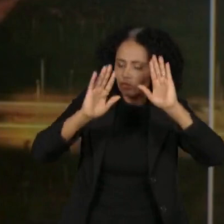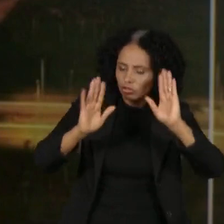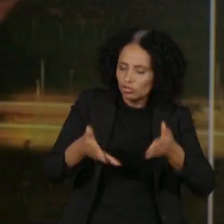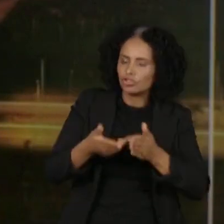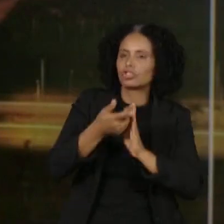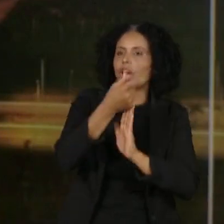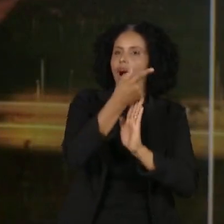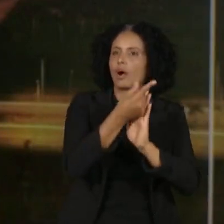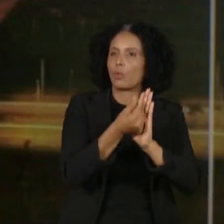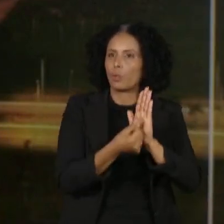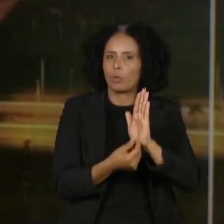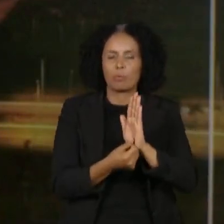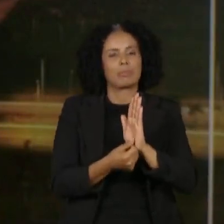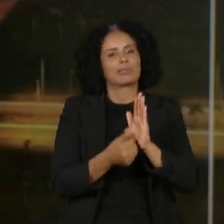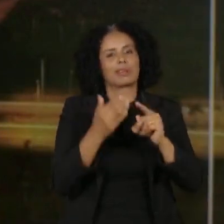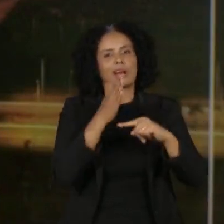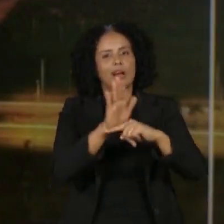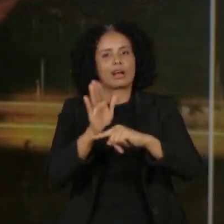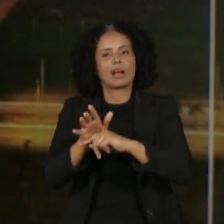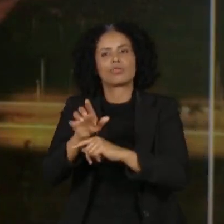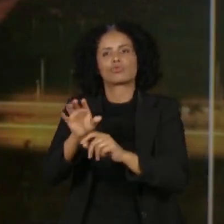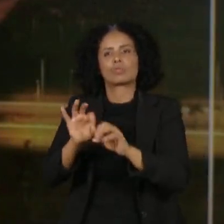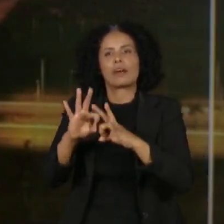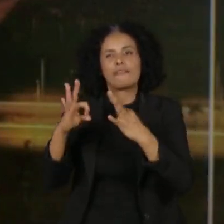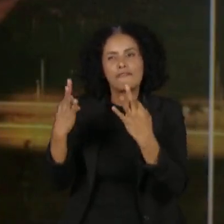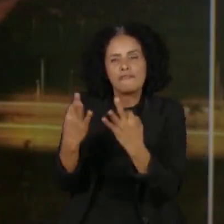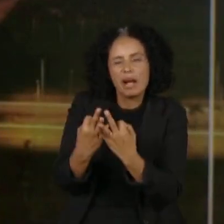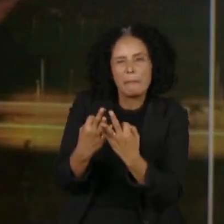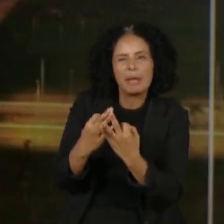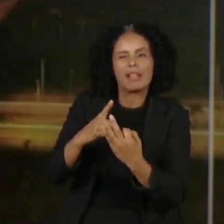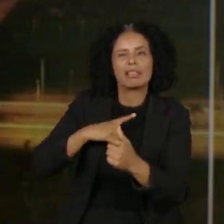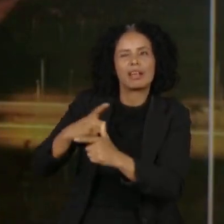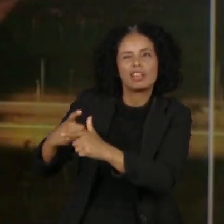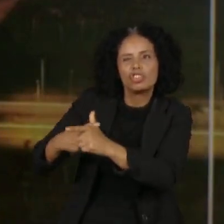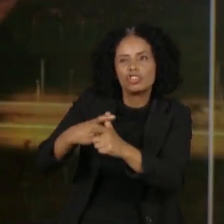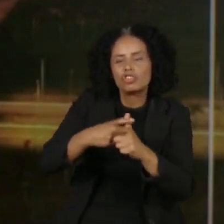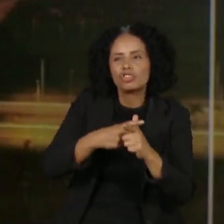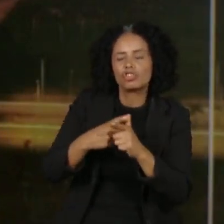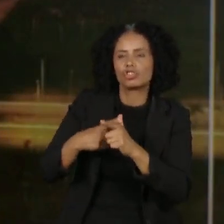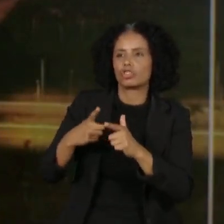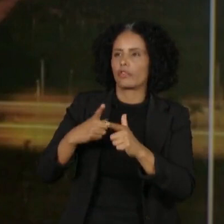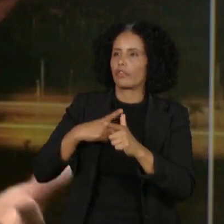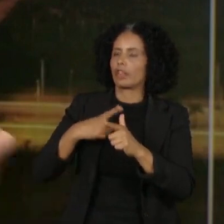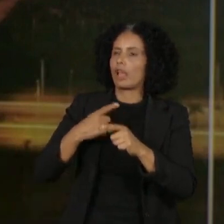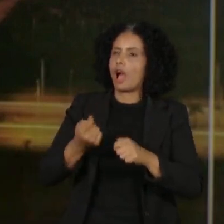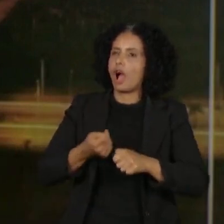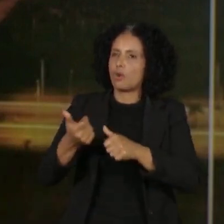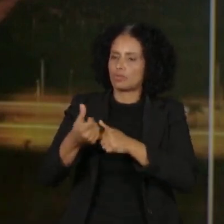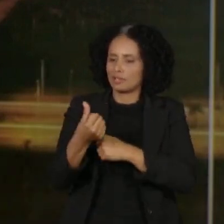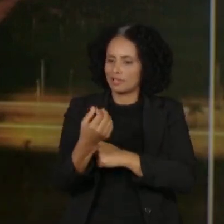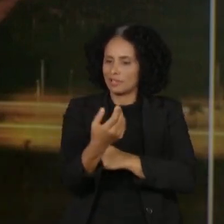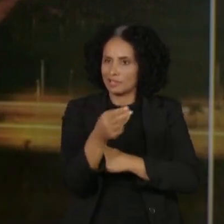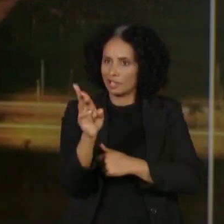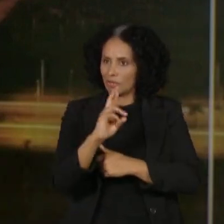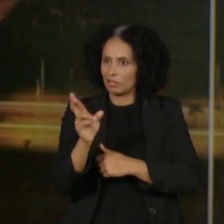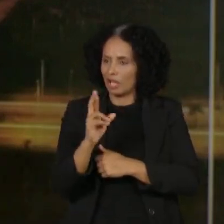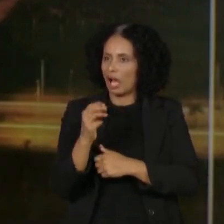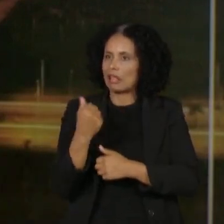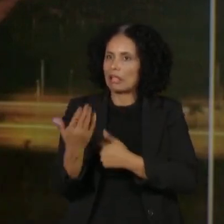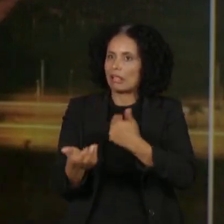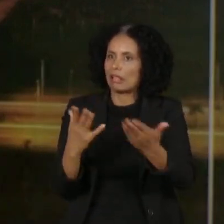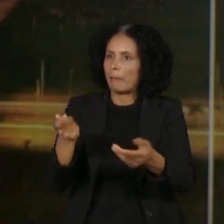famílias que estavam endividadas a partir de consignado de um auxílio de R$,00, que Bolsonaro não deixou o recurso para elas.